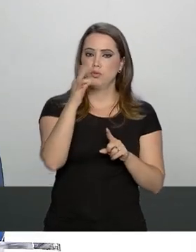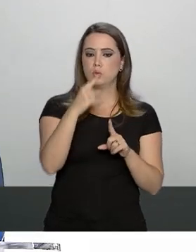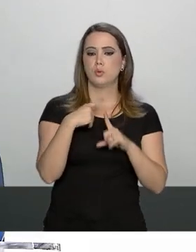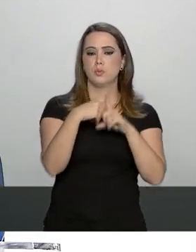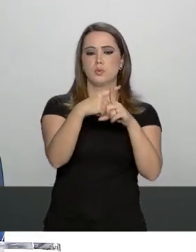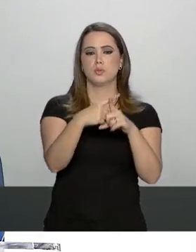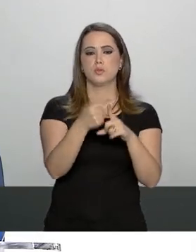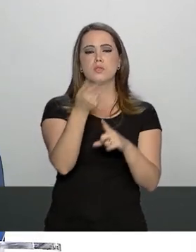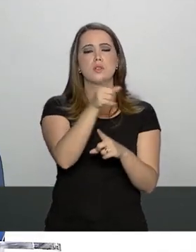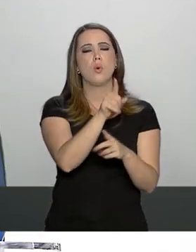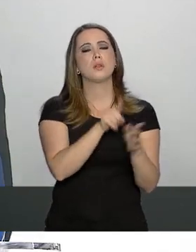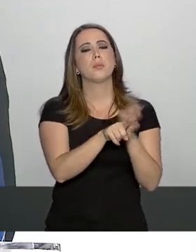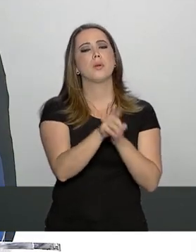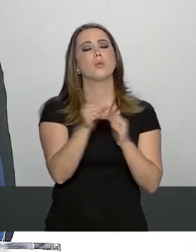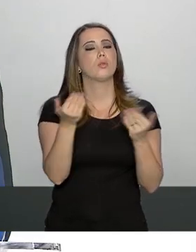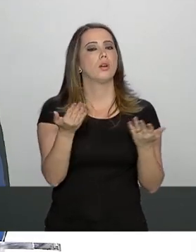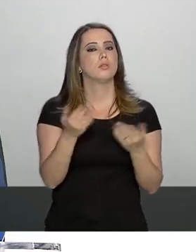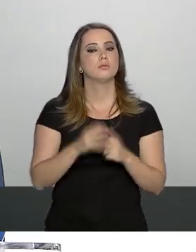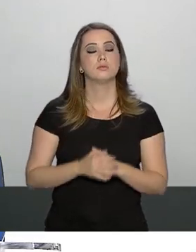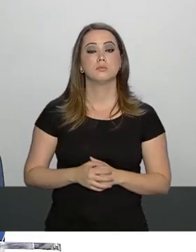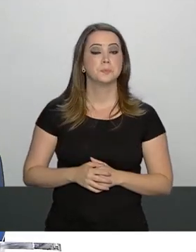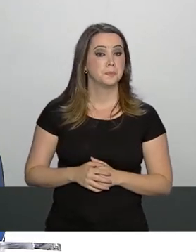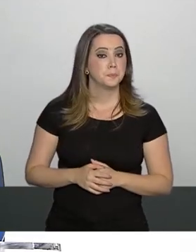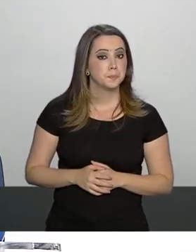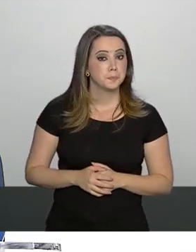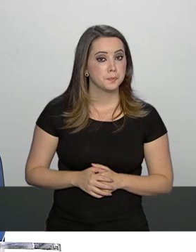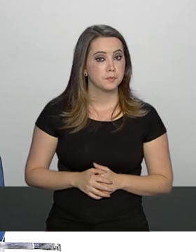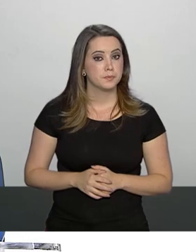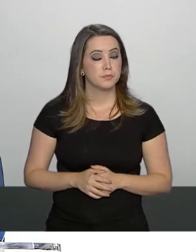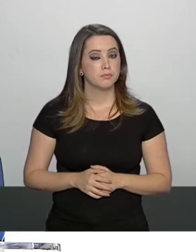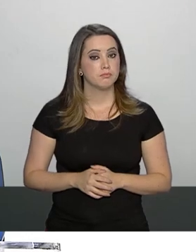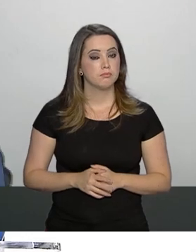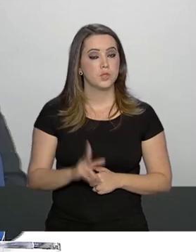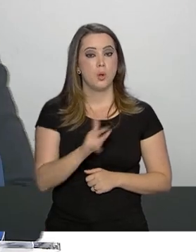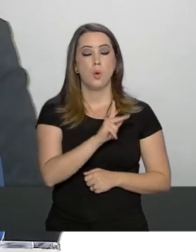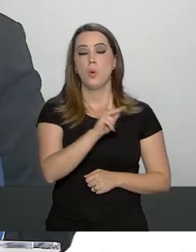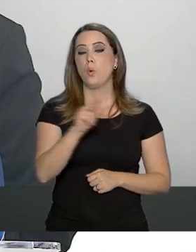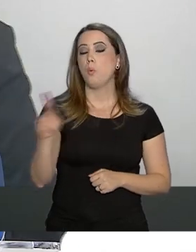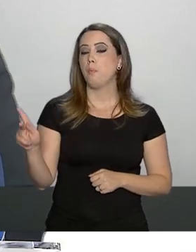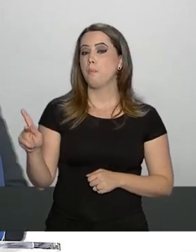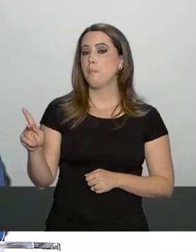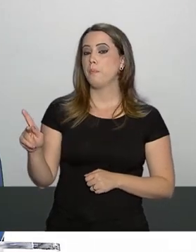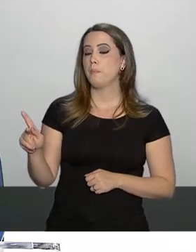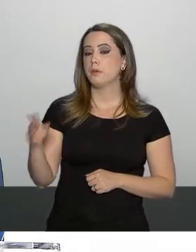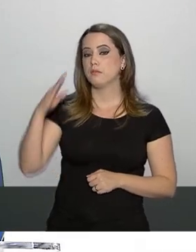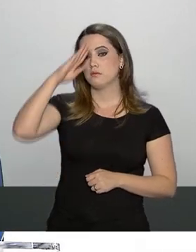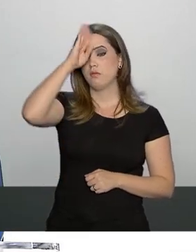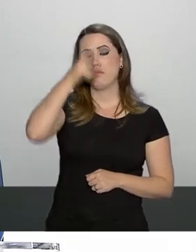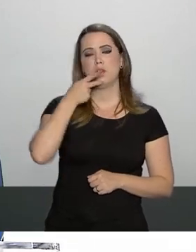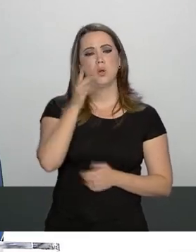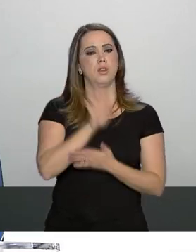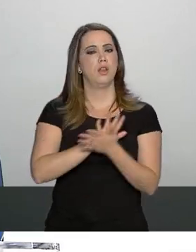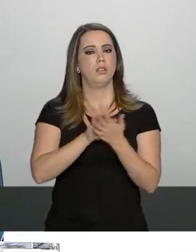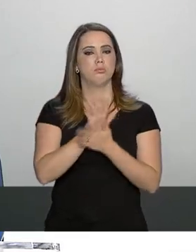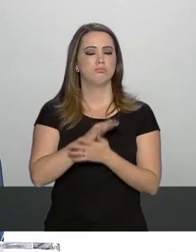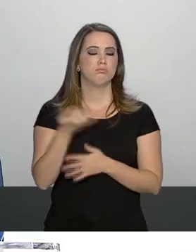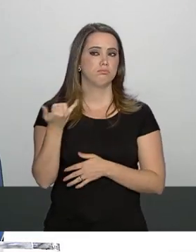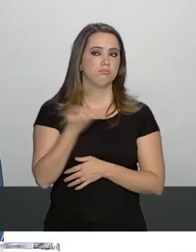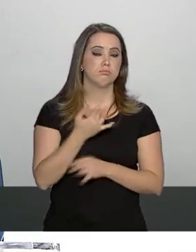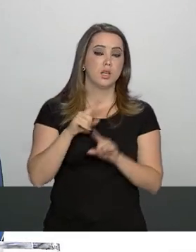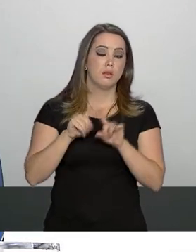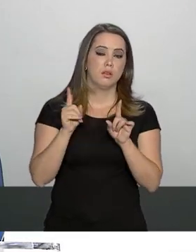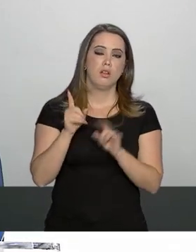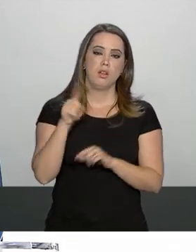presidente não comentou isto comigo naturalmente quando ele